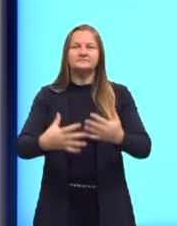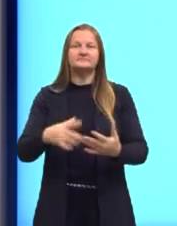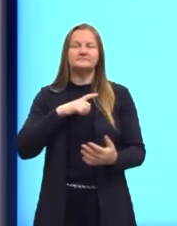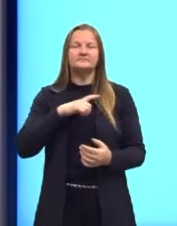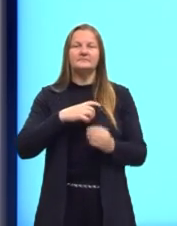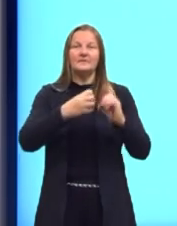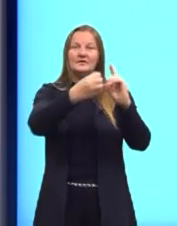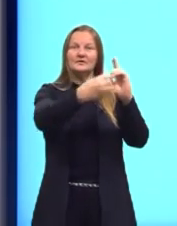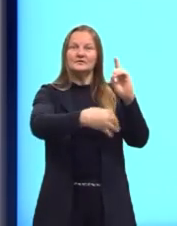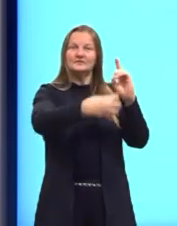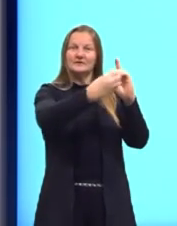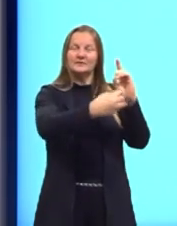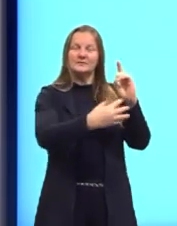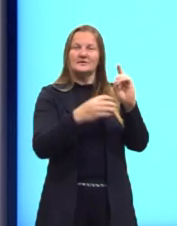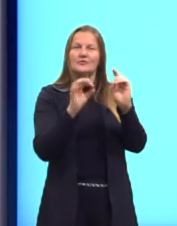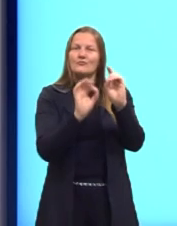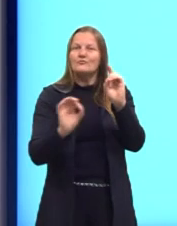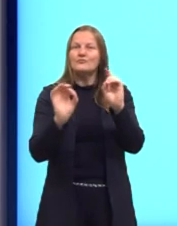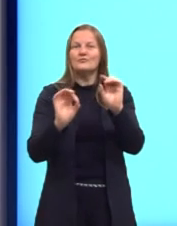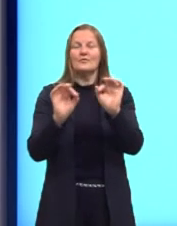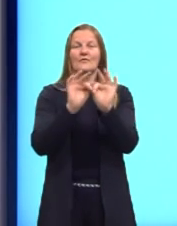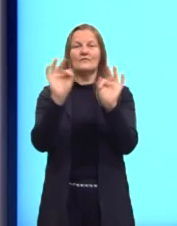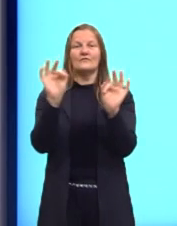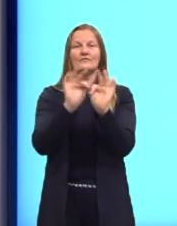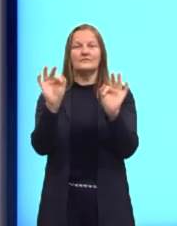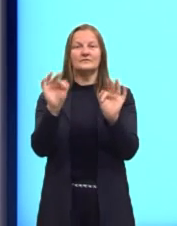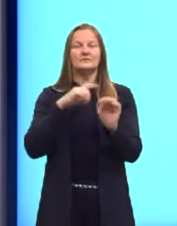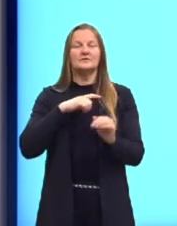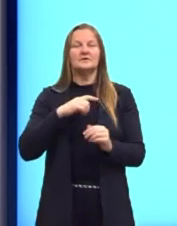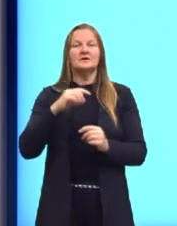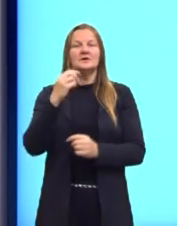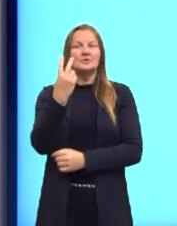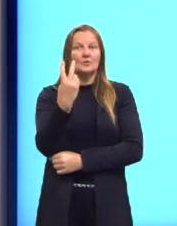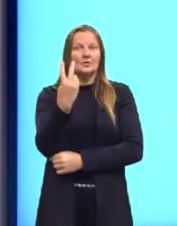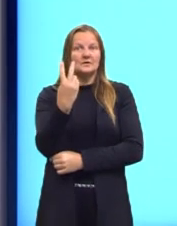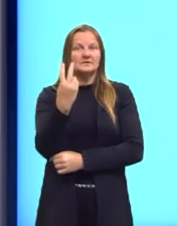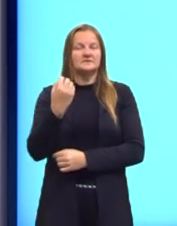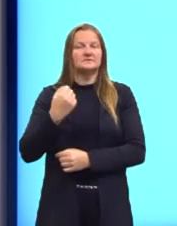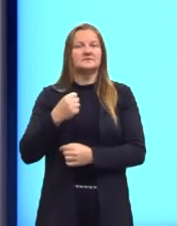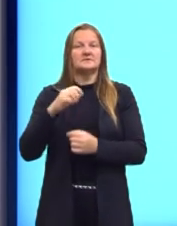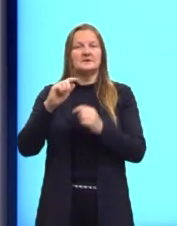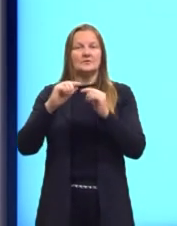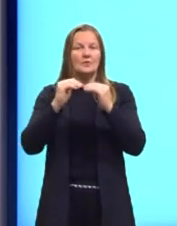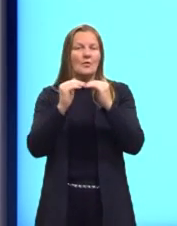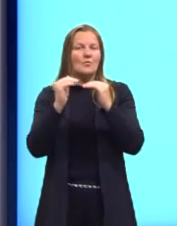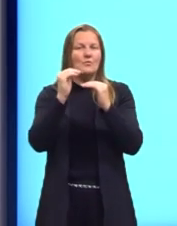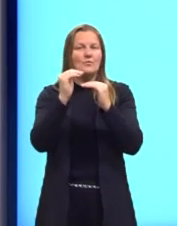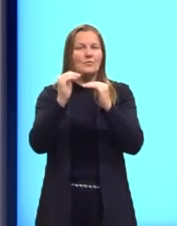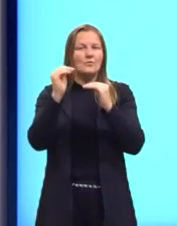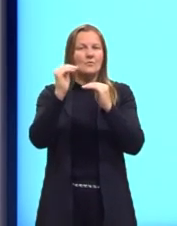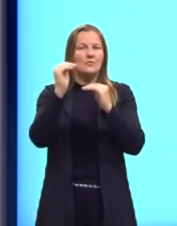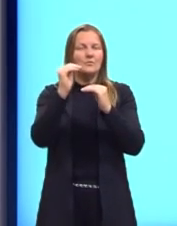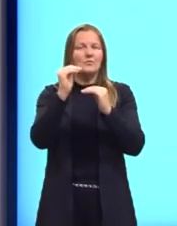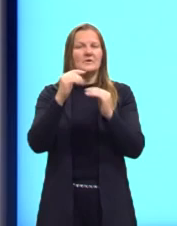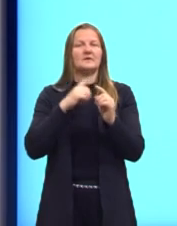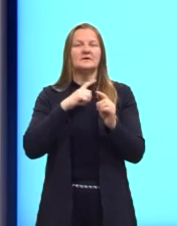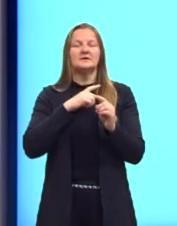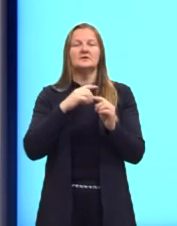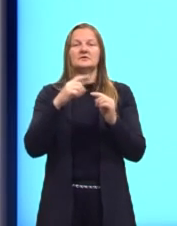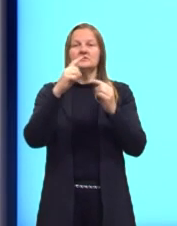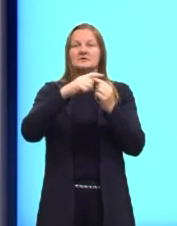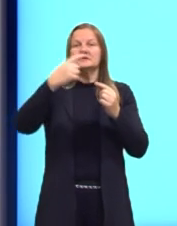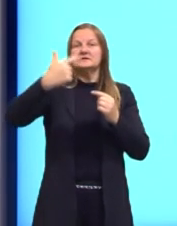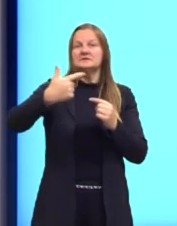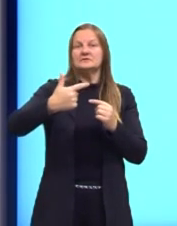descreve a lei de formação da função tiver grau 2, nós dizemos que essa função polinomial é de